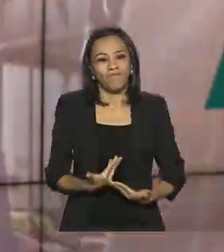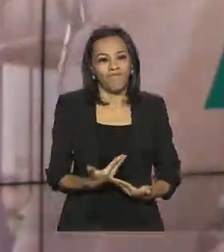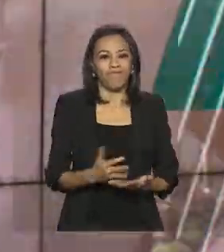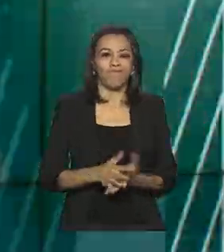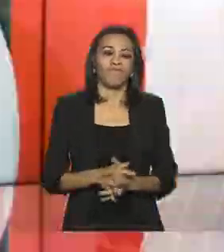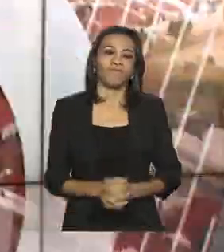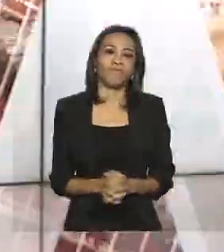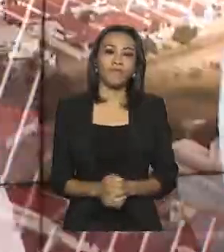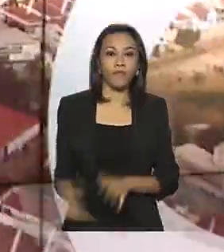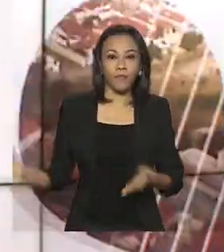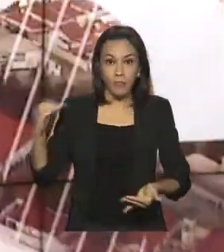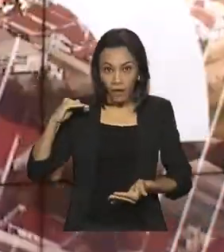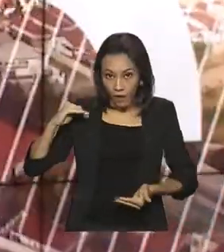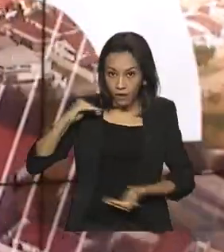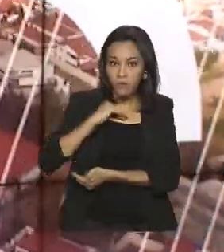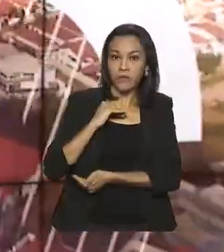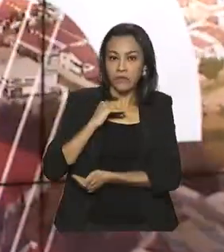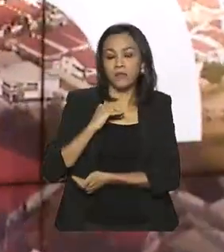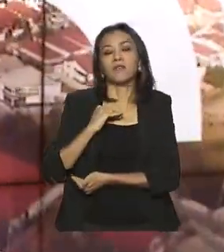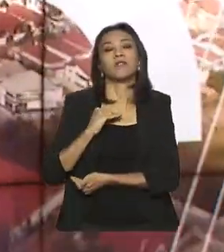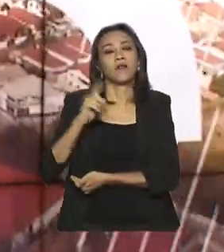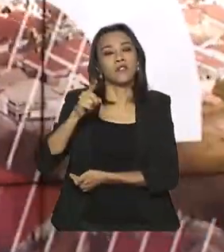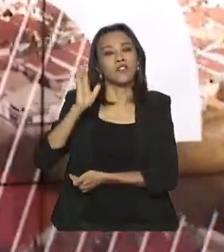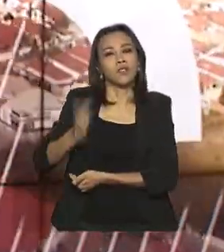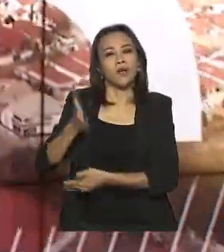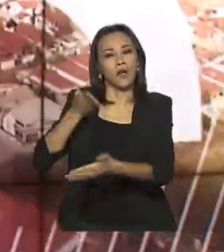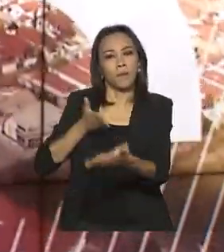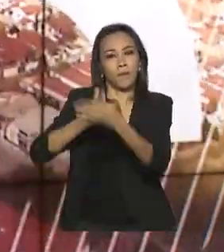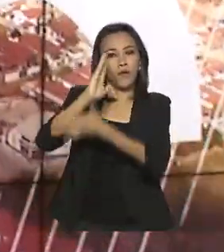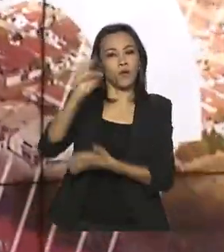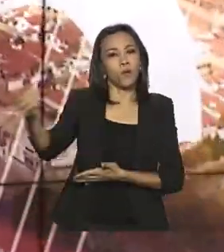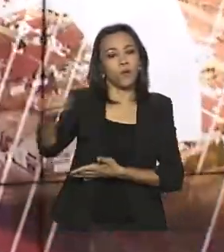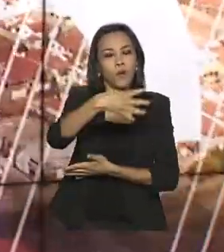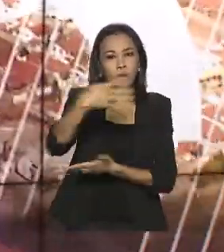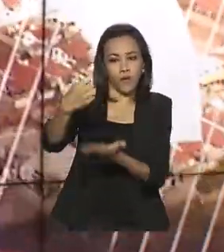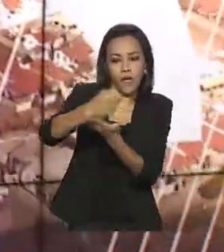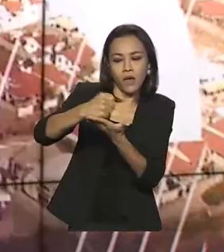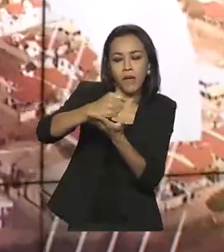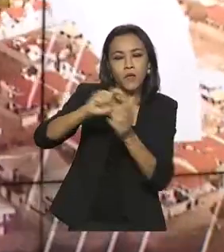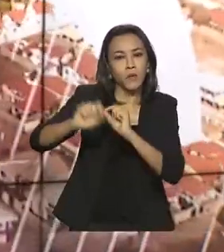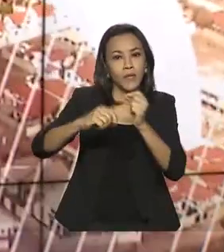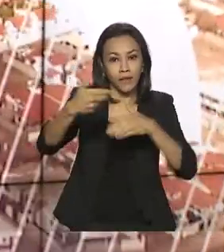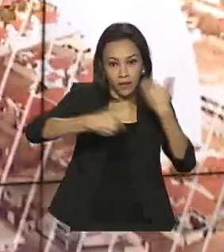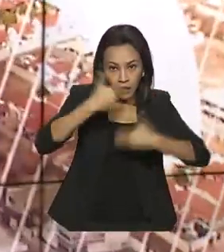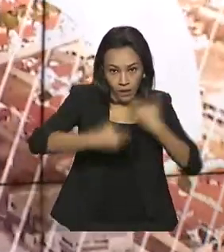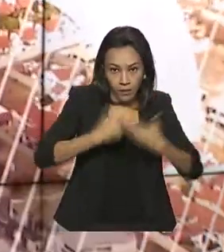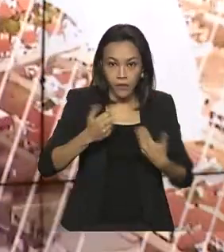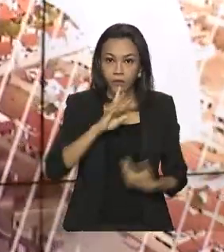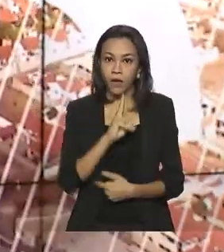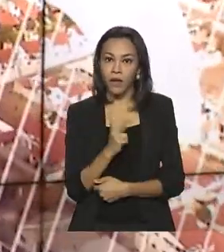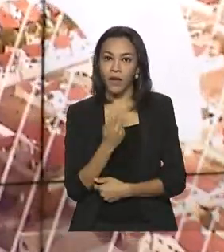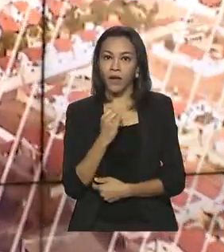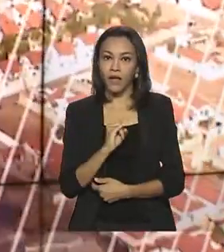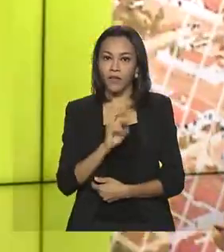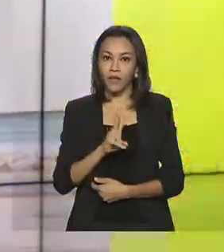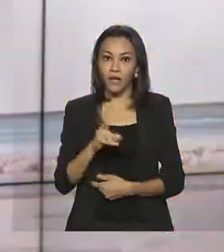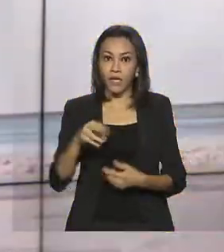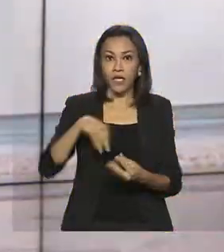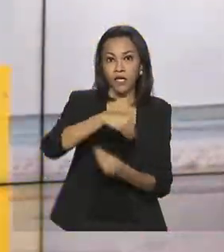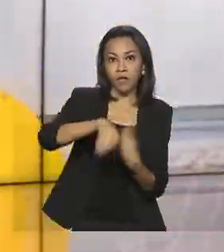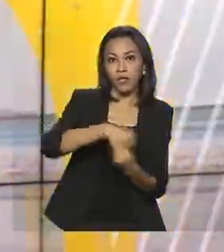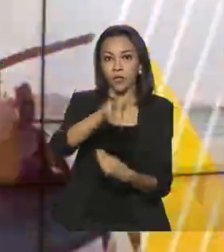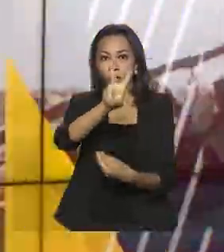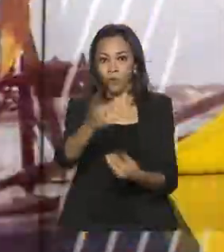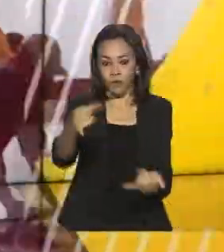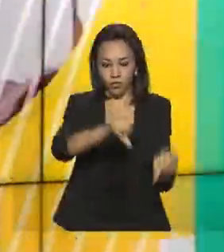A Agência Nacional de Vigilância Sanitária aprovou um novo medicamento para o tratamento de HIV que combina duas substâncias em um único